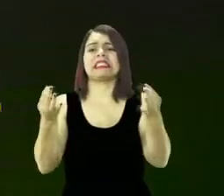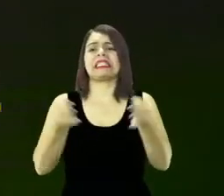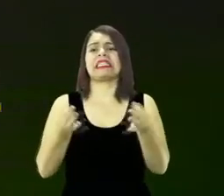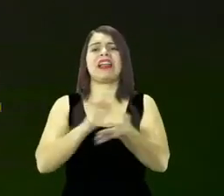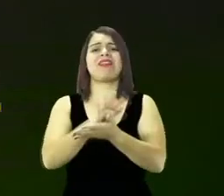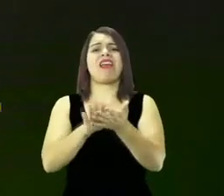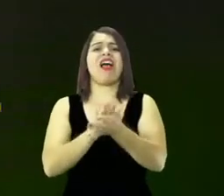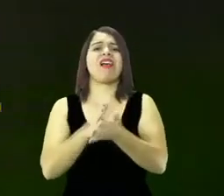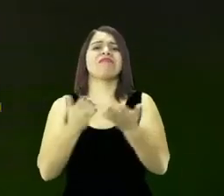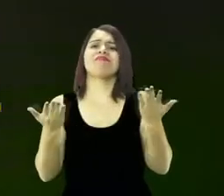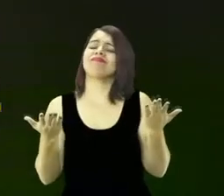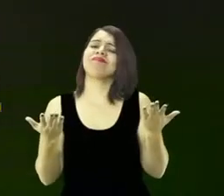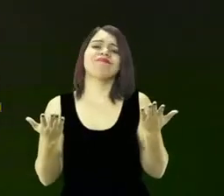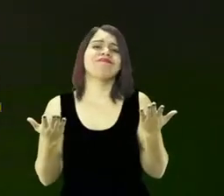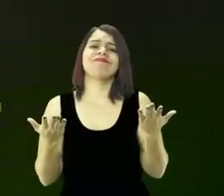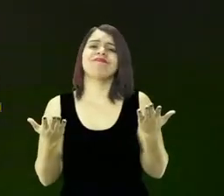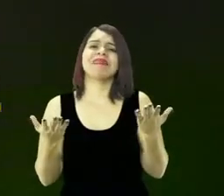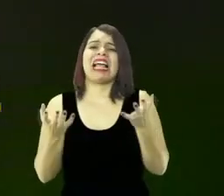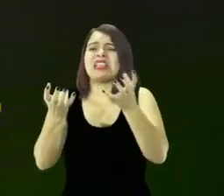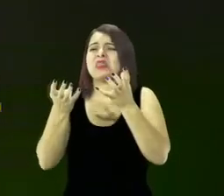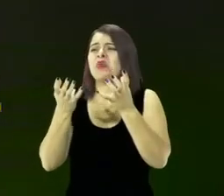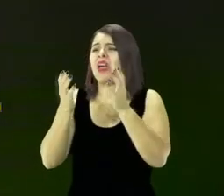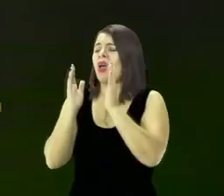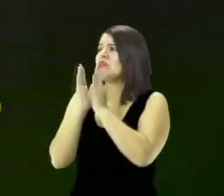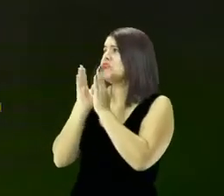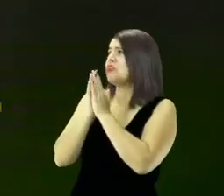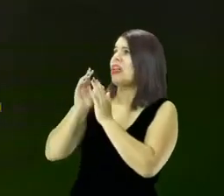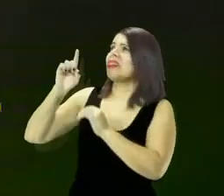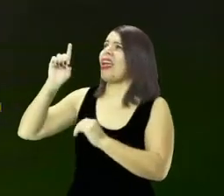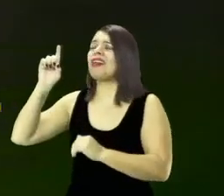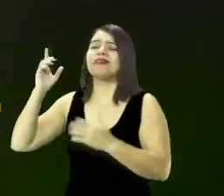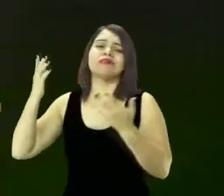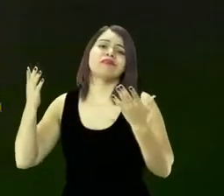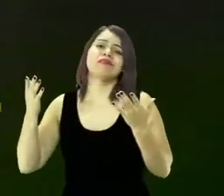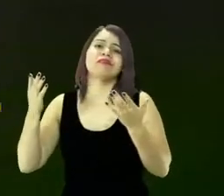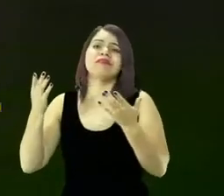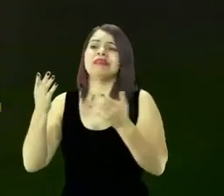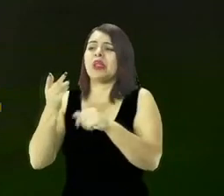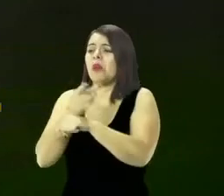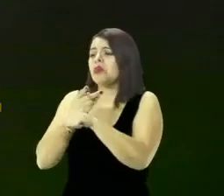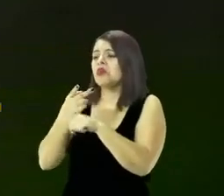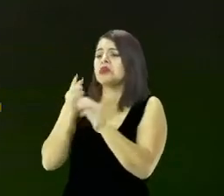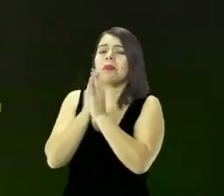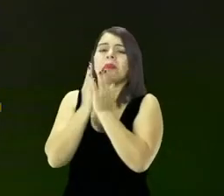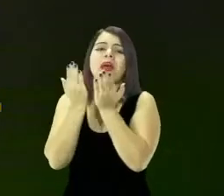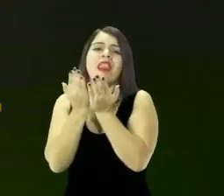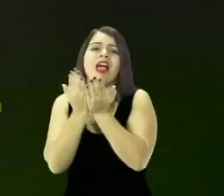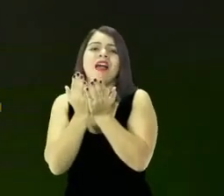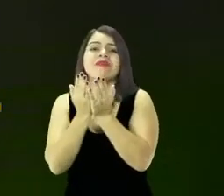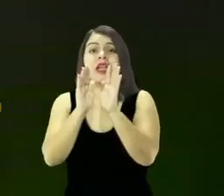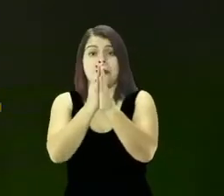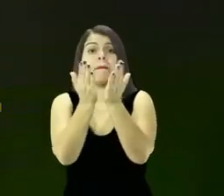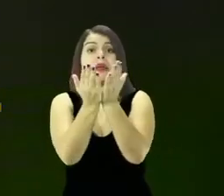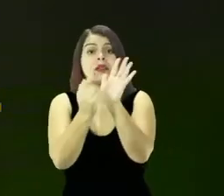ela não quer ter comunhão com Deus ela não busca nada a Bíblia está dizendo que o futuro desta pessoa